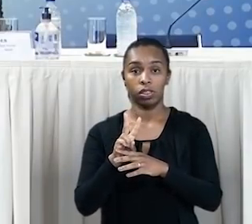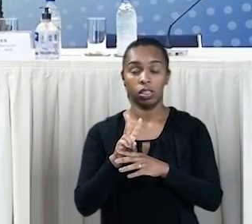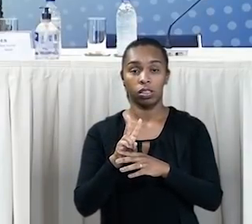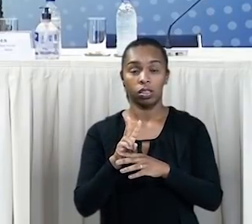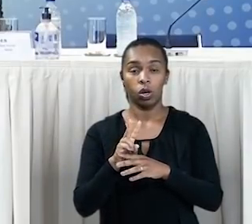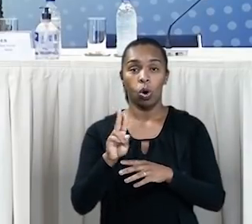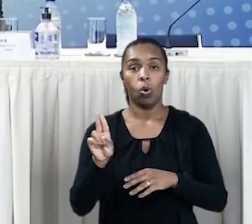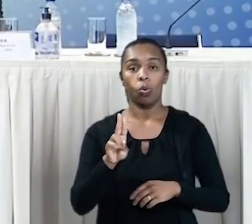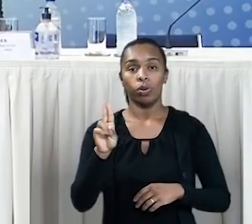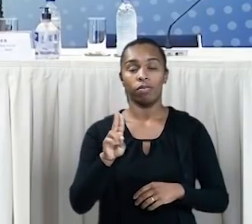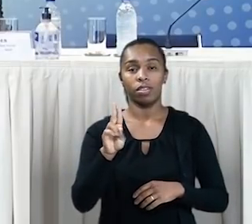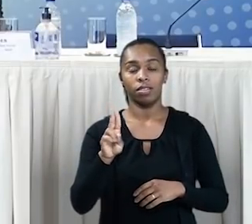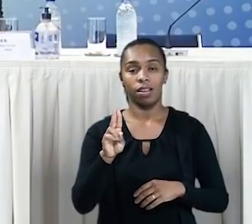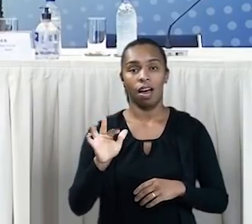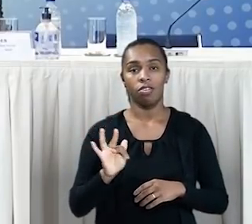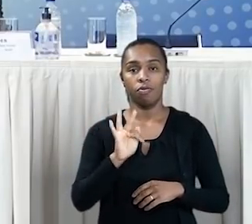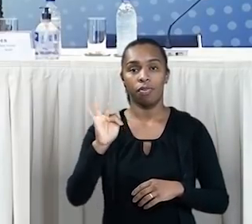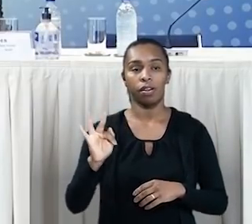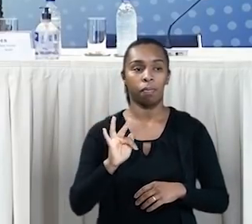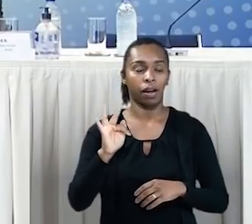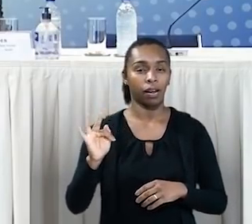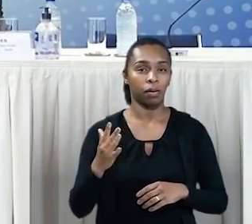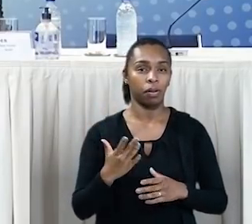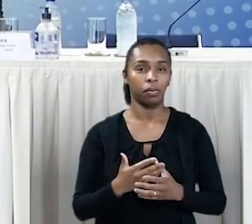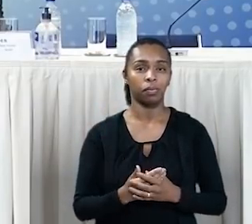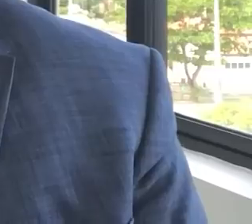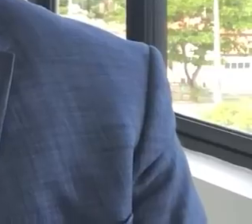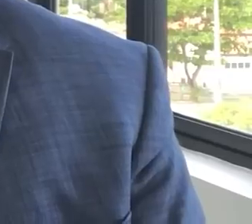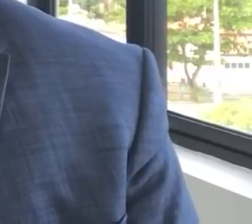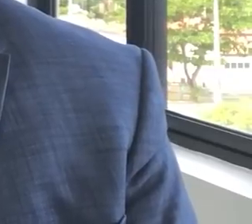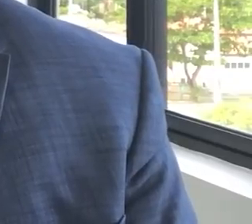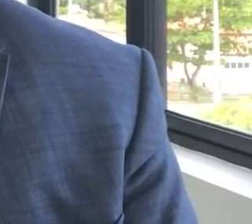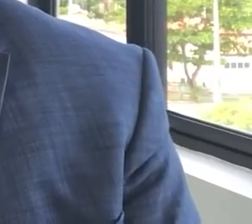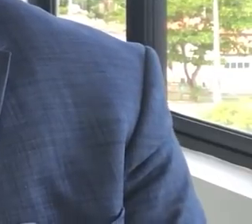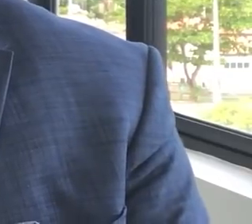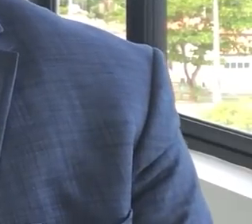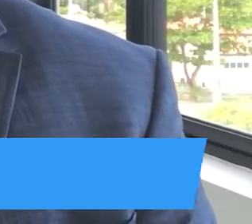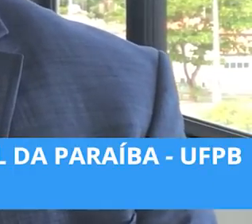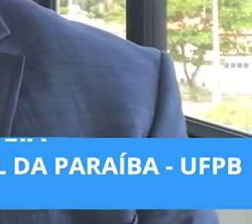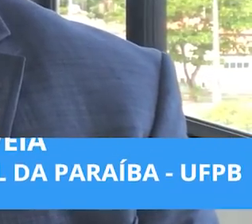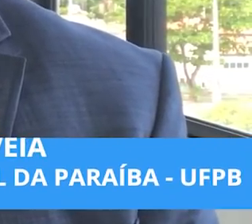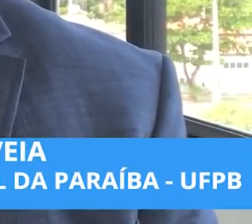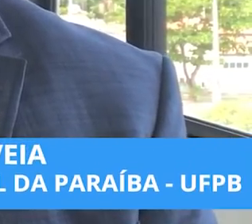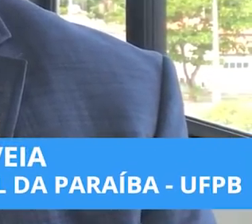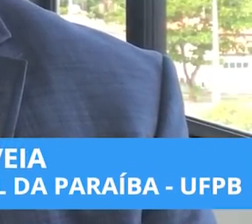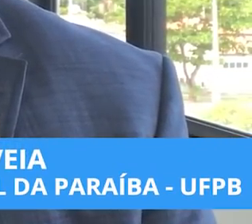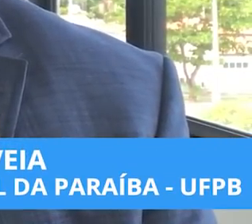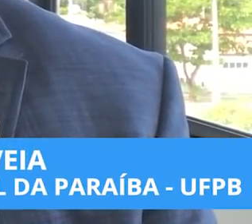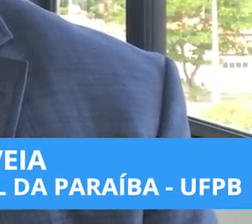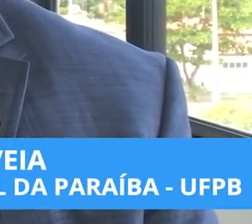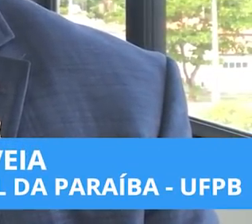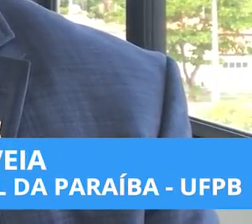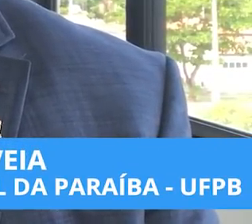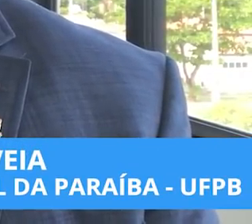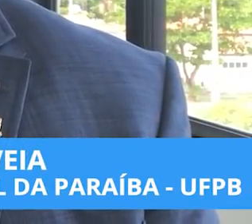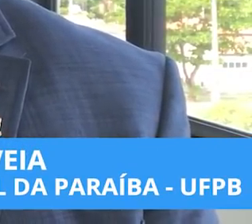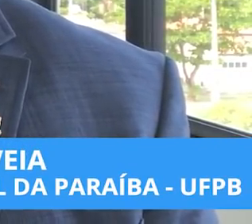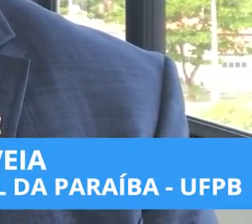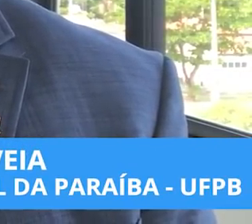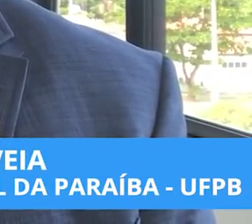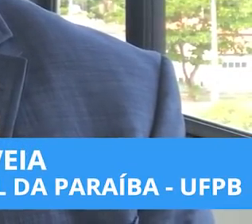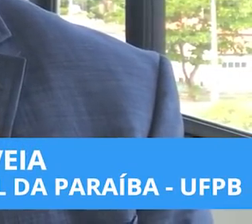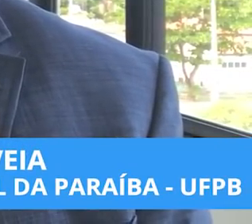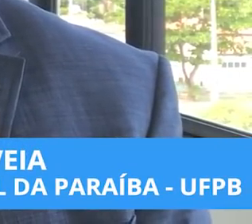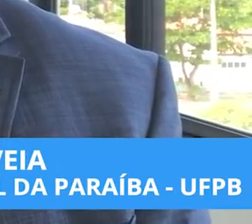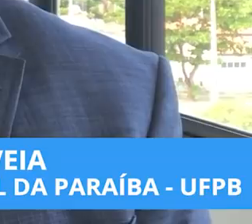da Universidade Federal da Paraíba, Valdinei Gouveia. Olá, eu sou o professor Valdinei Veloso Gouveia, estou como